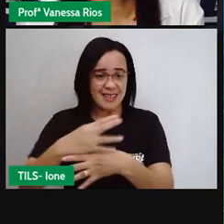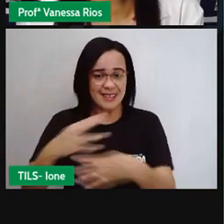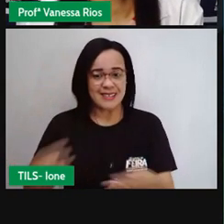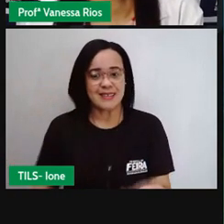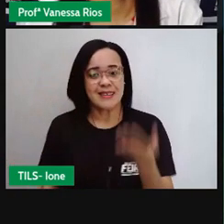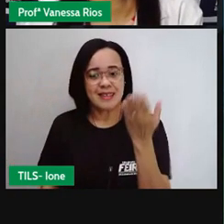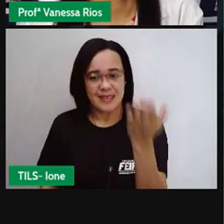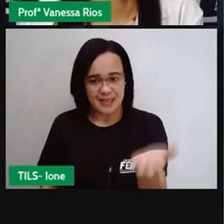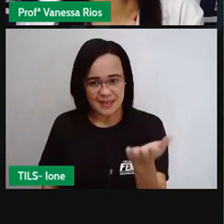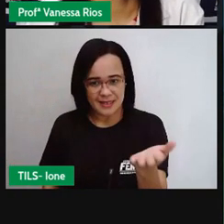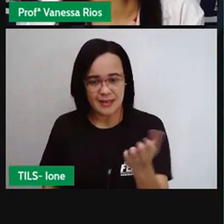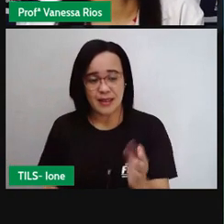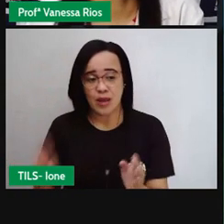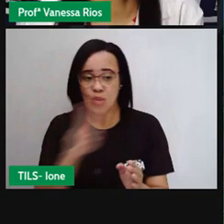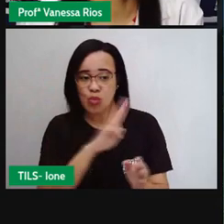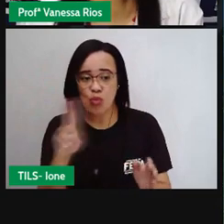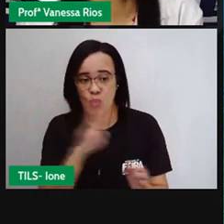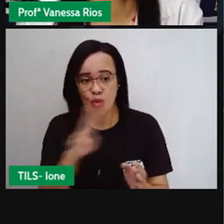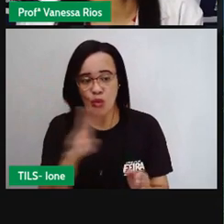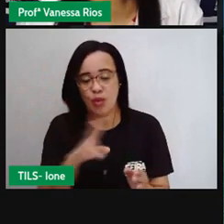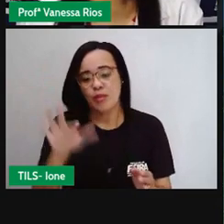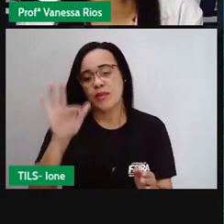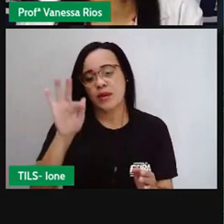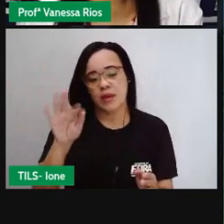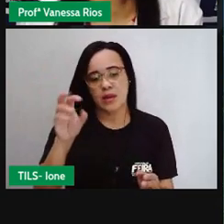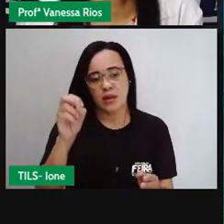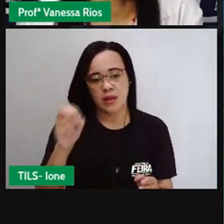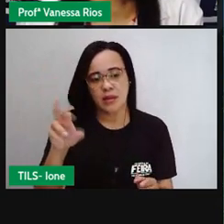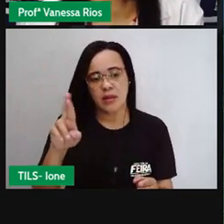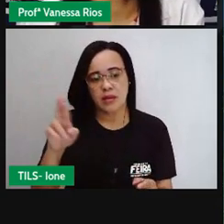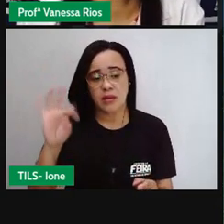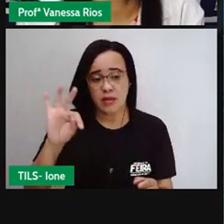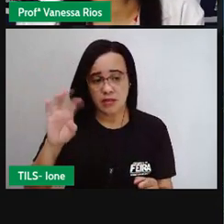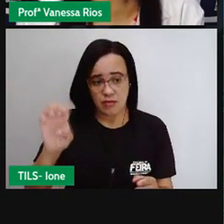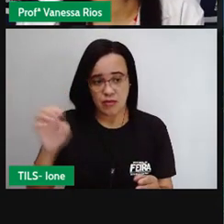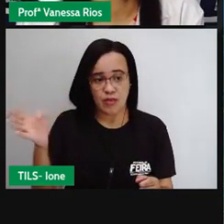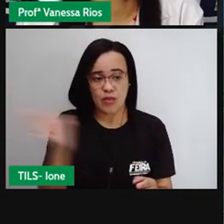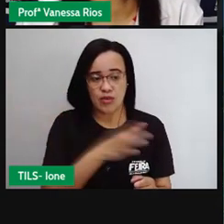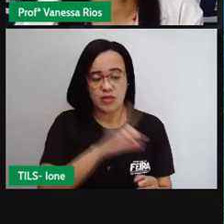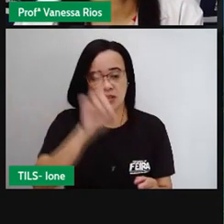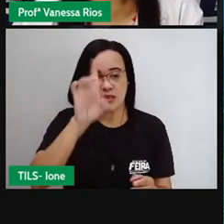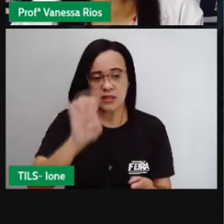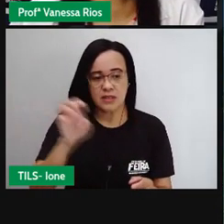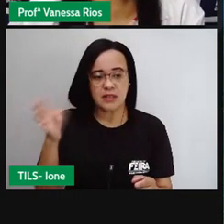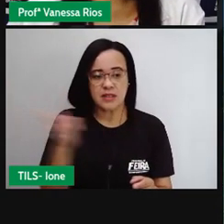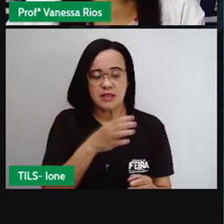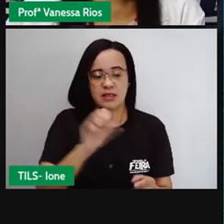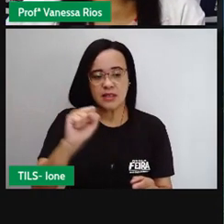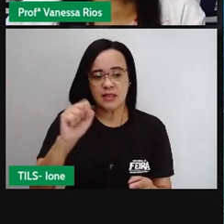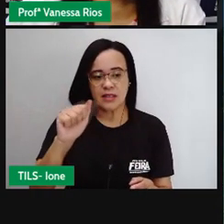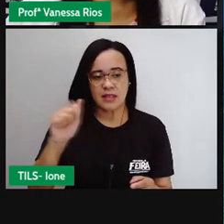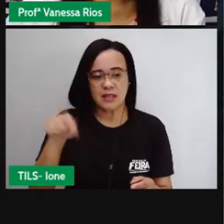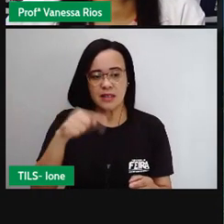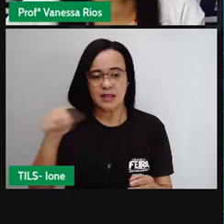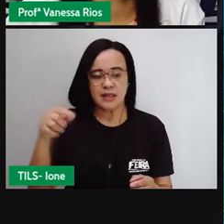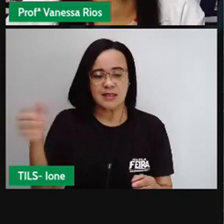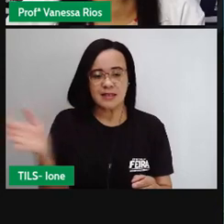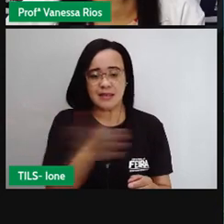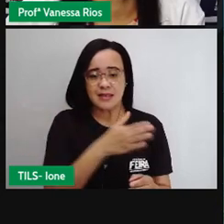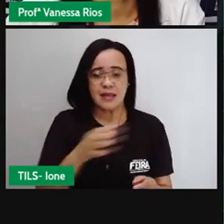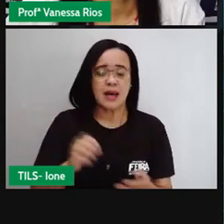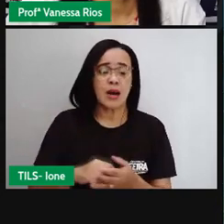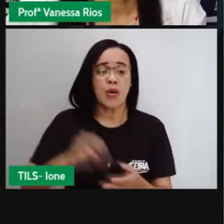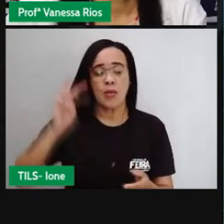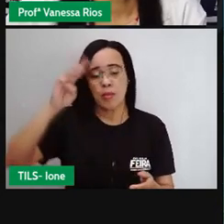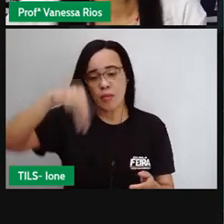Aí o forte de São Marcelo, que a própria é mostrada aí quando aparece no elevador, o elevador Lacerda, né? O elevador Lacerda lá no fundo da